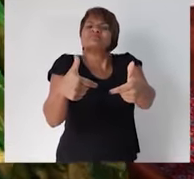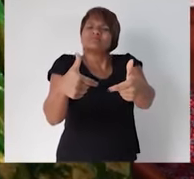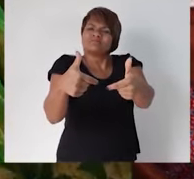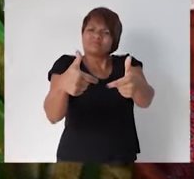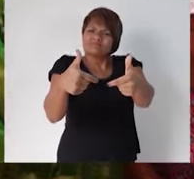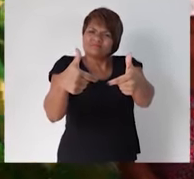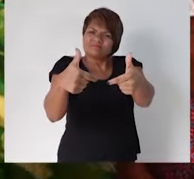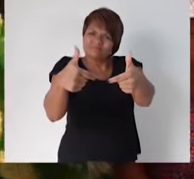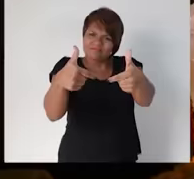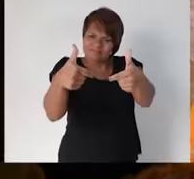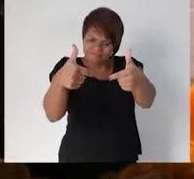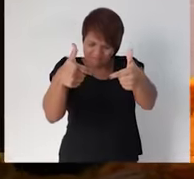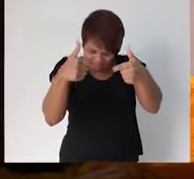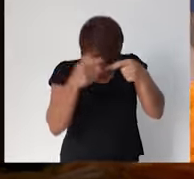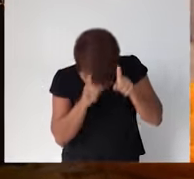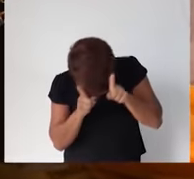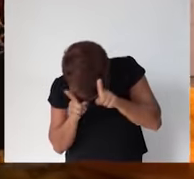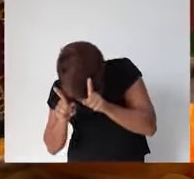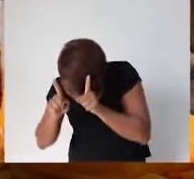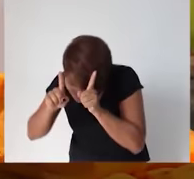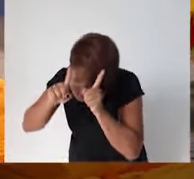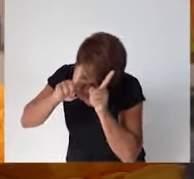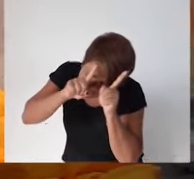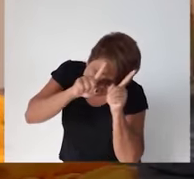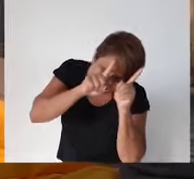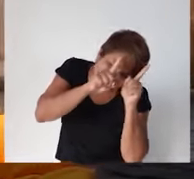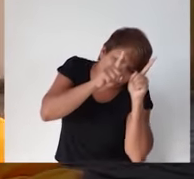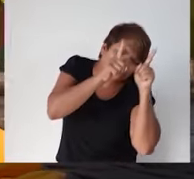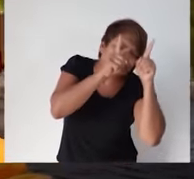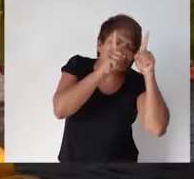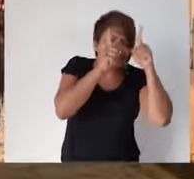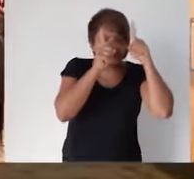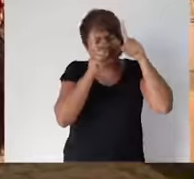frente, ê, boi!